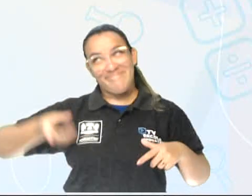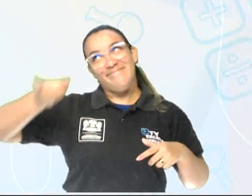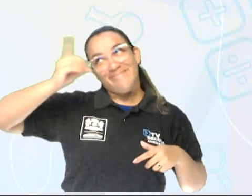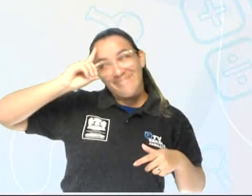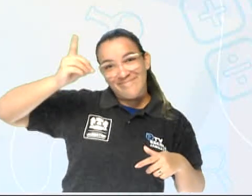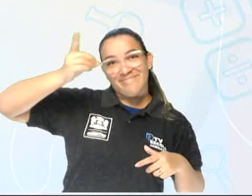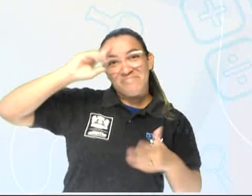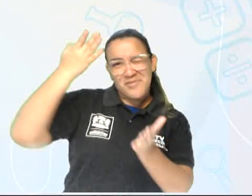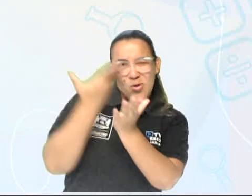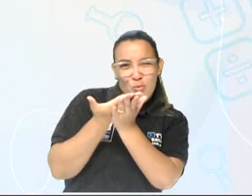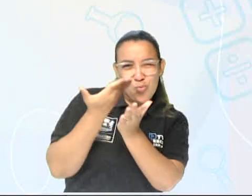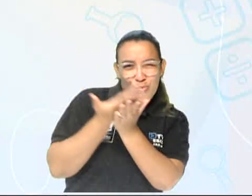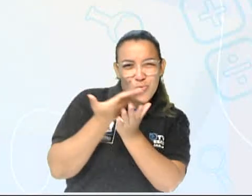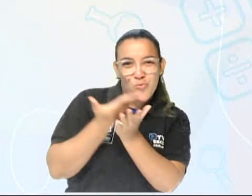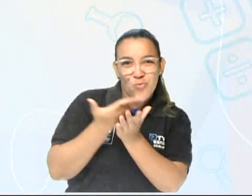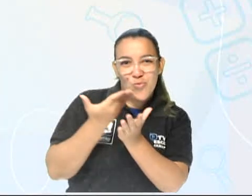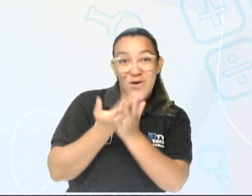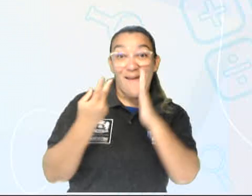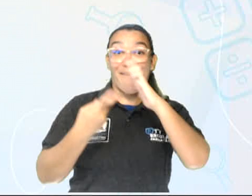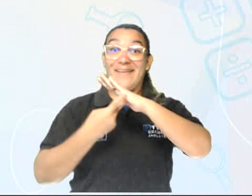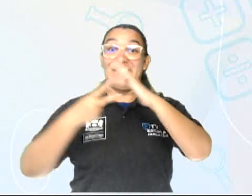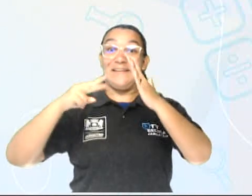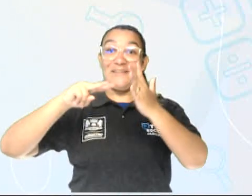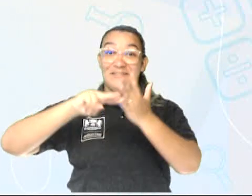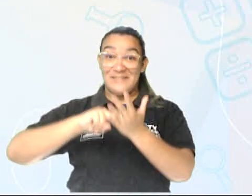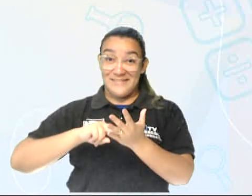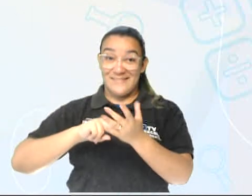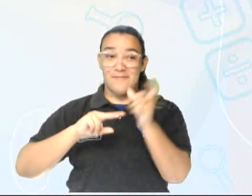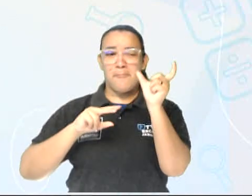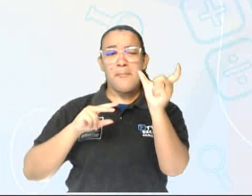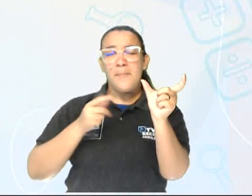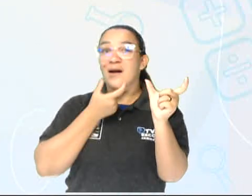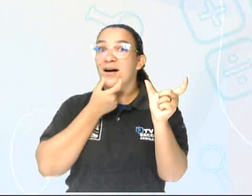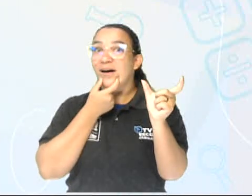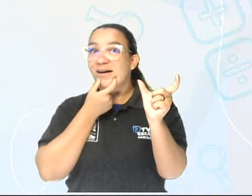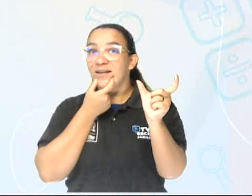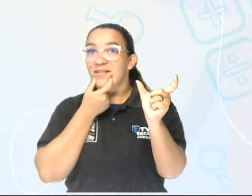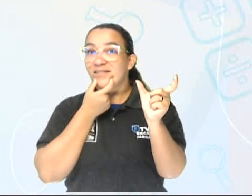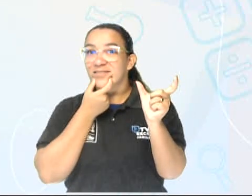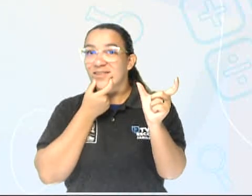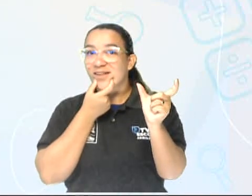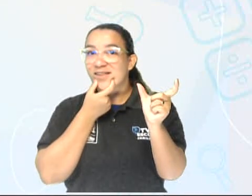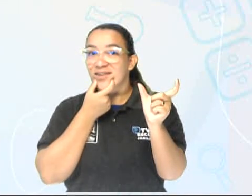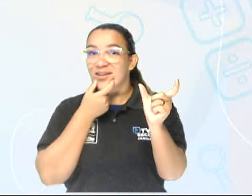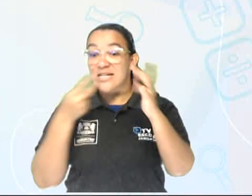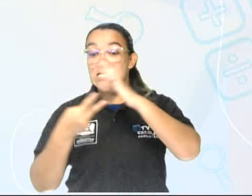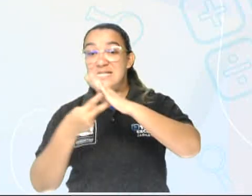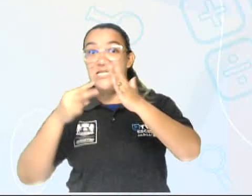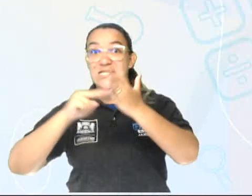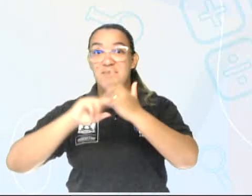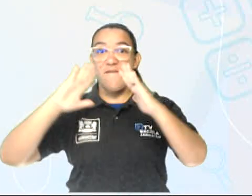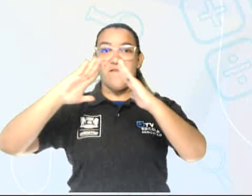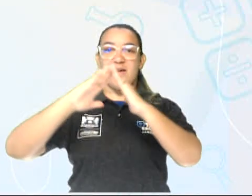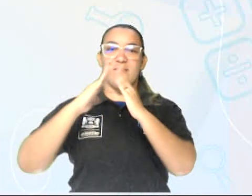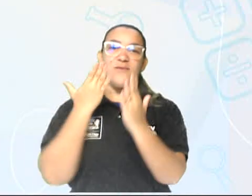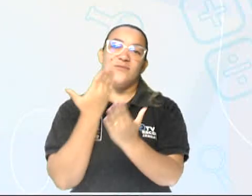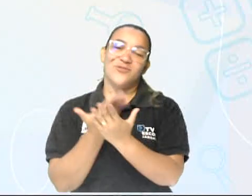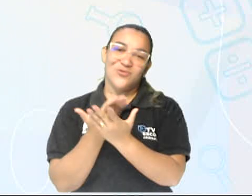estudar, que significa School. Repitam comigo. School.